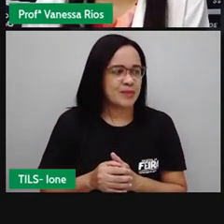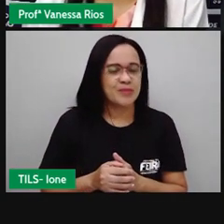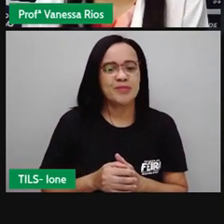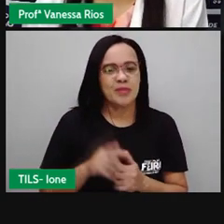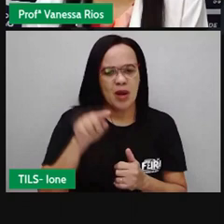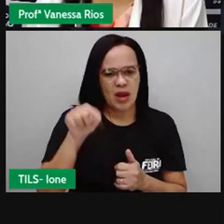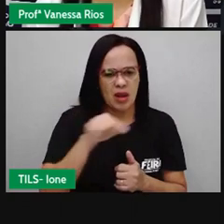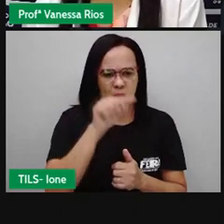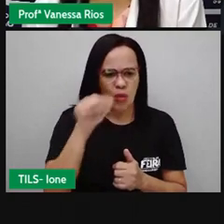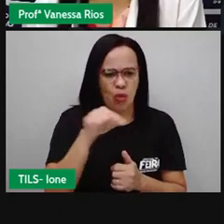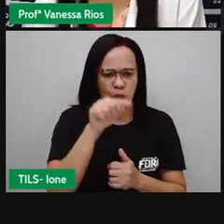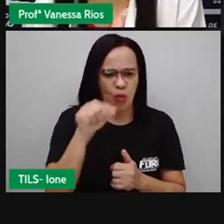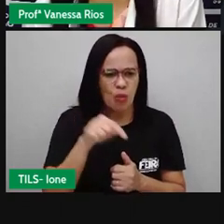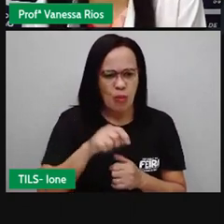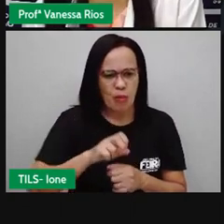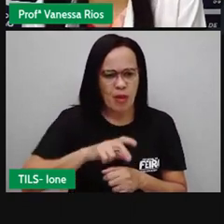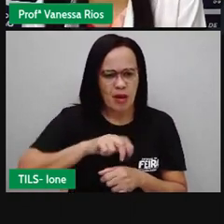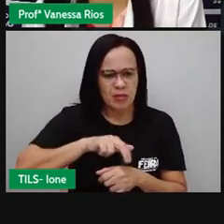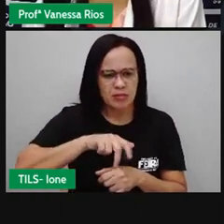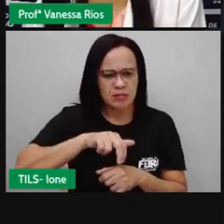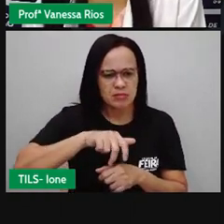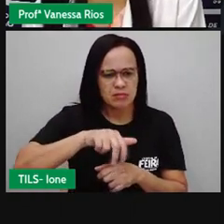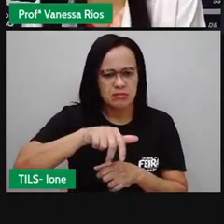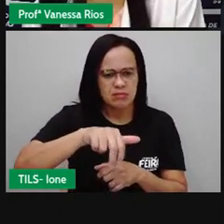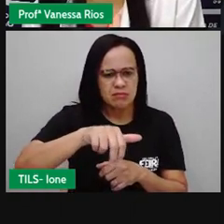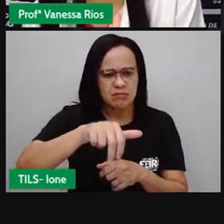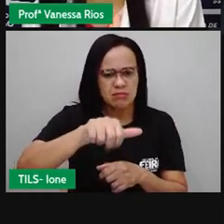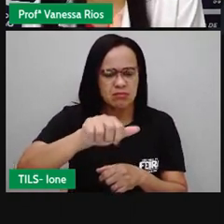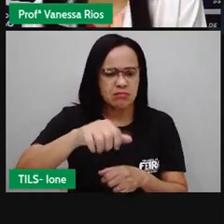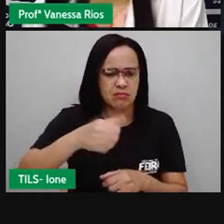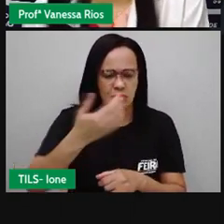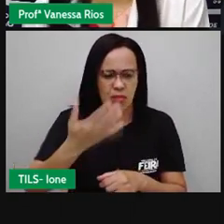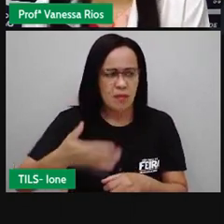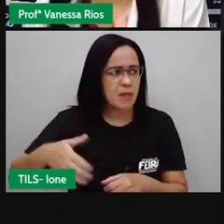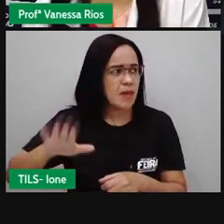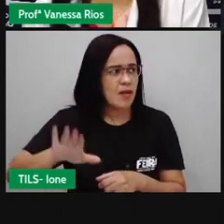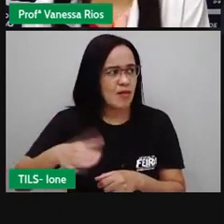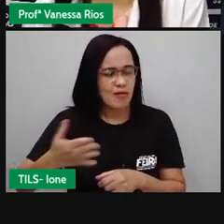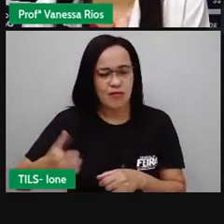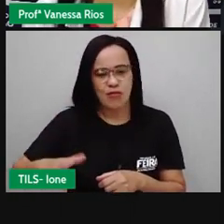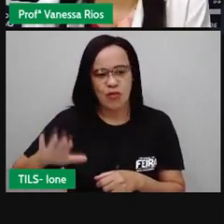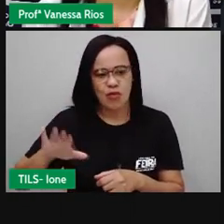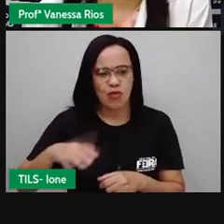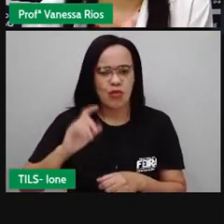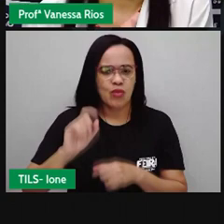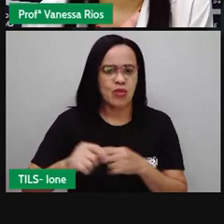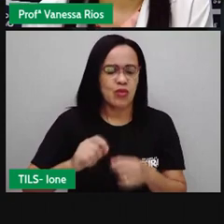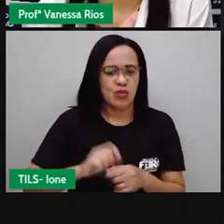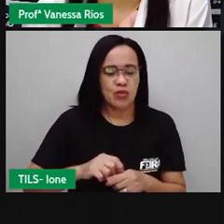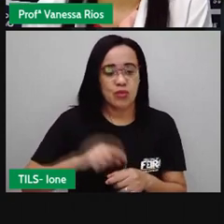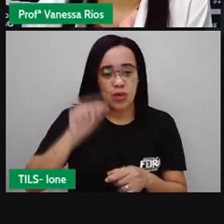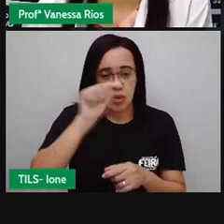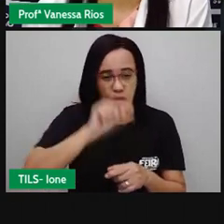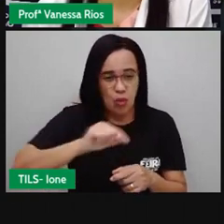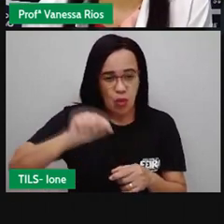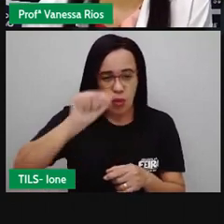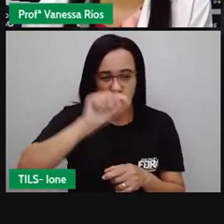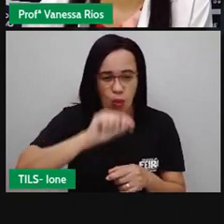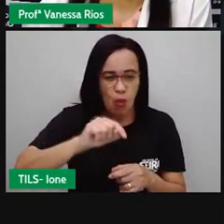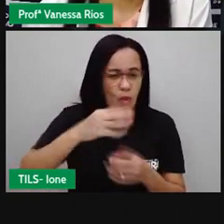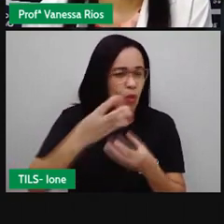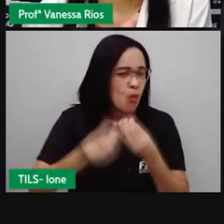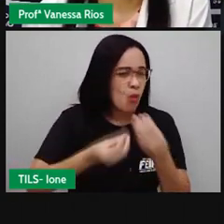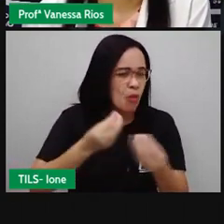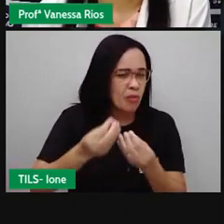caracol, né? Passando aí por uma folha. com a sua conchinha aí, não é? Quem aí já